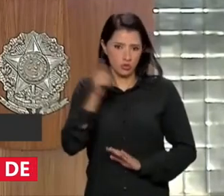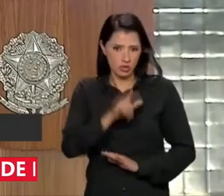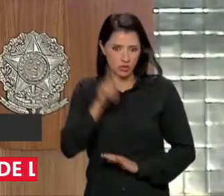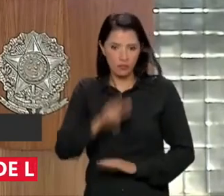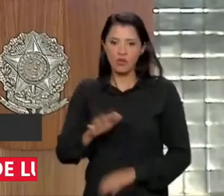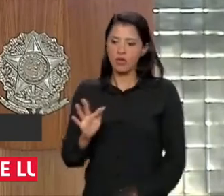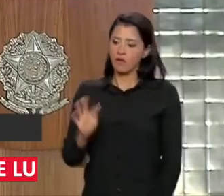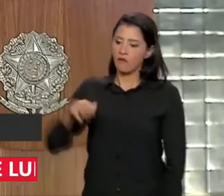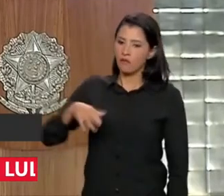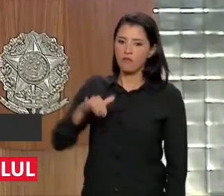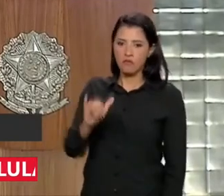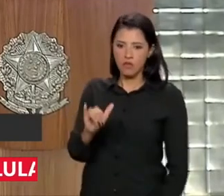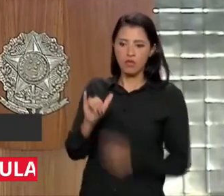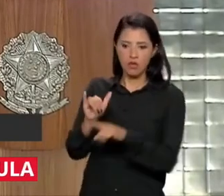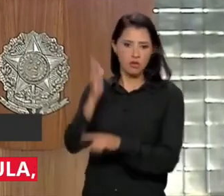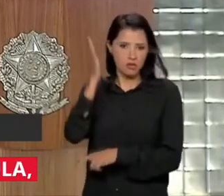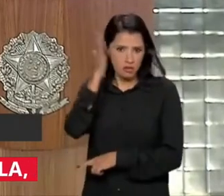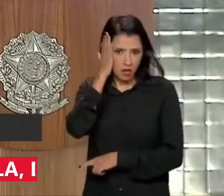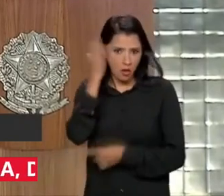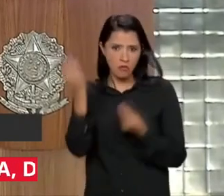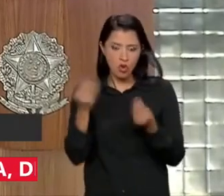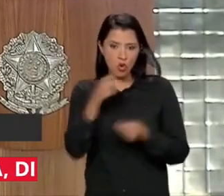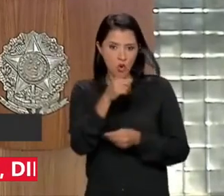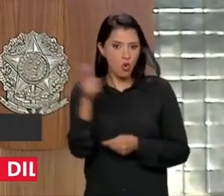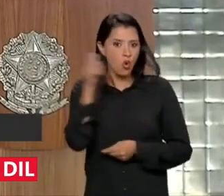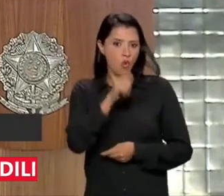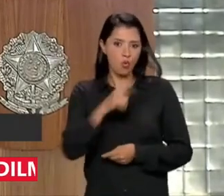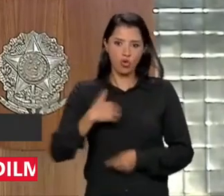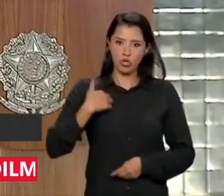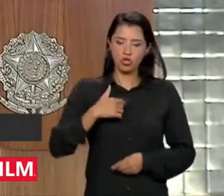FMI sabe como é que a Argentina se endividou,